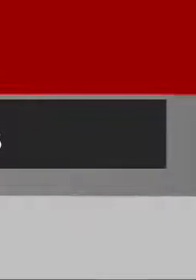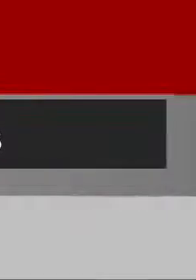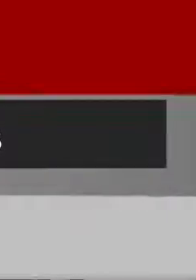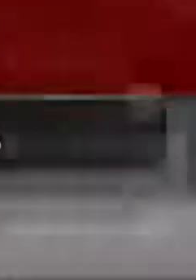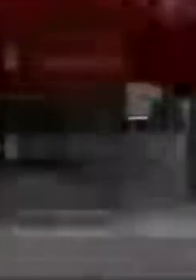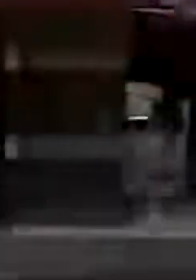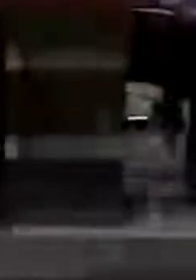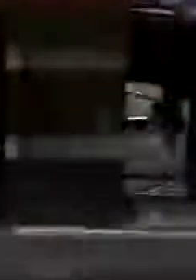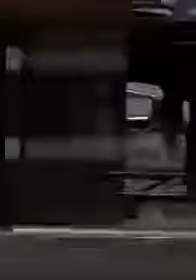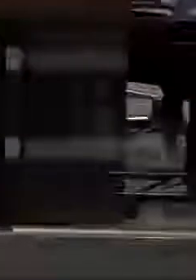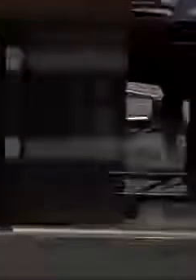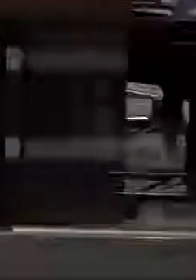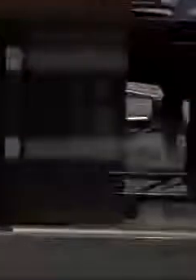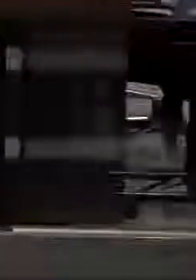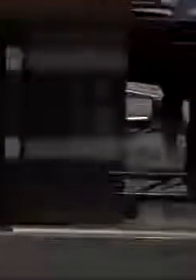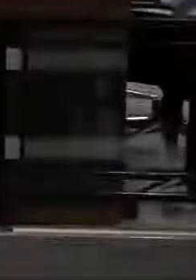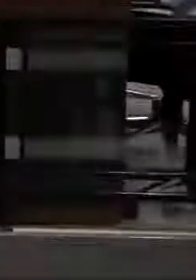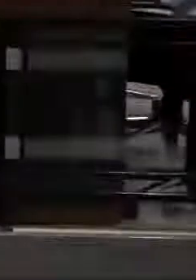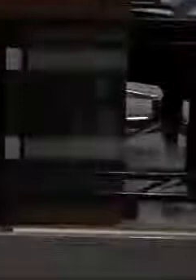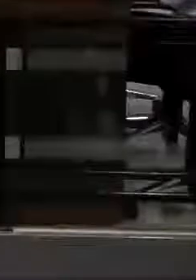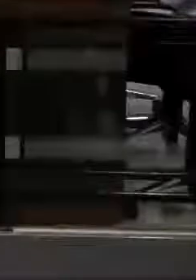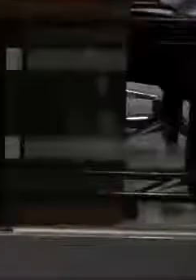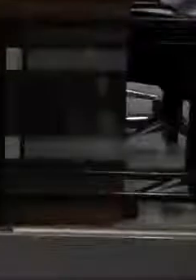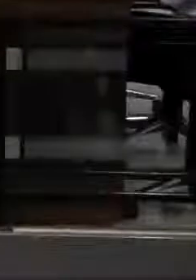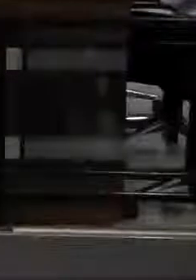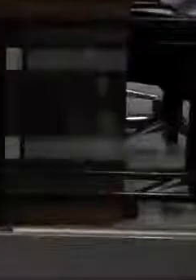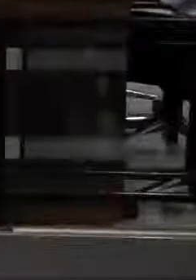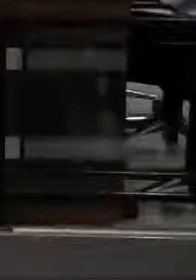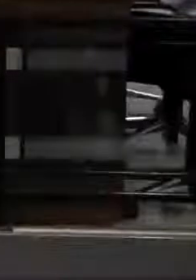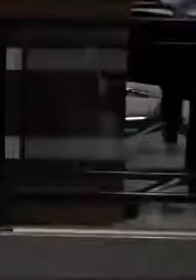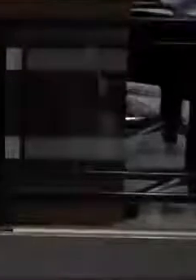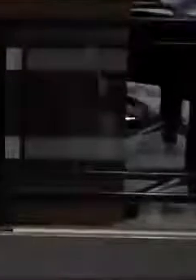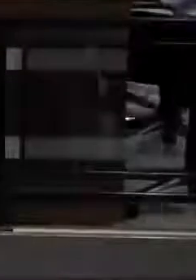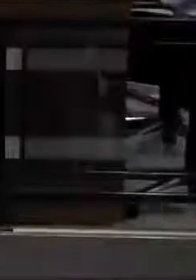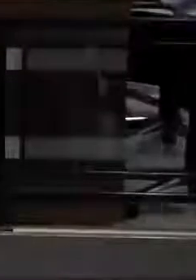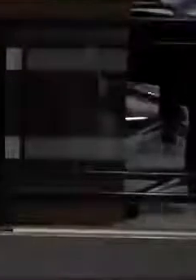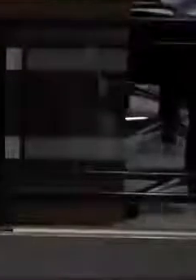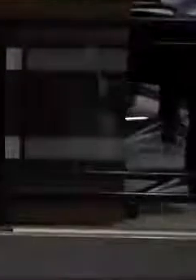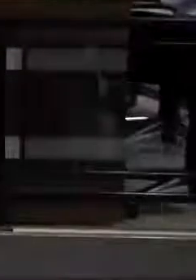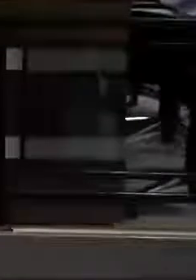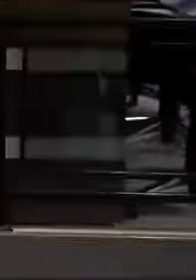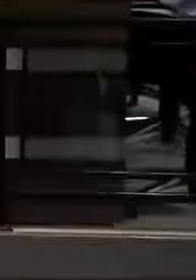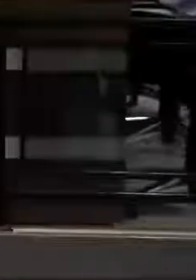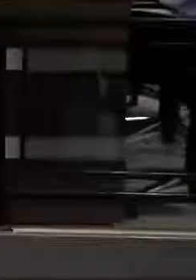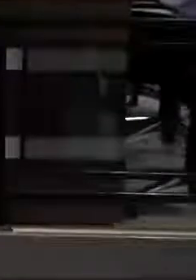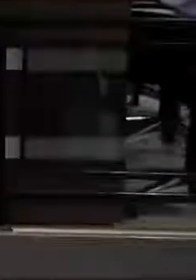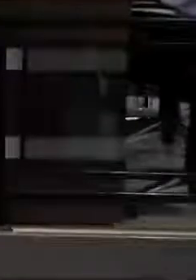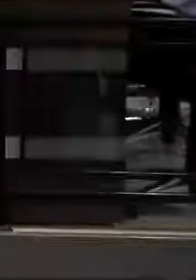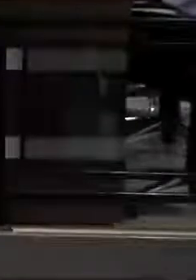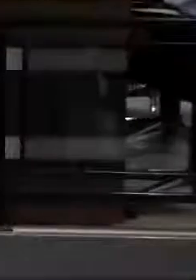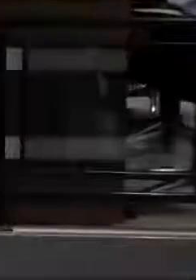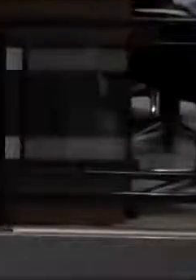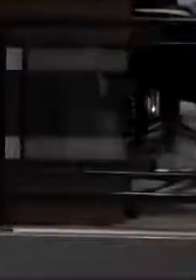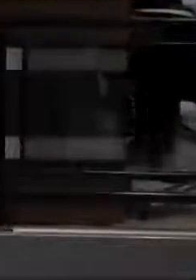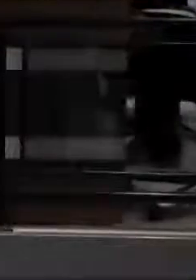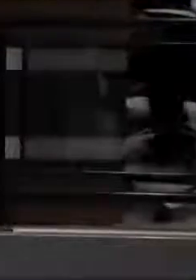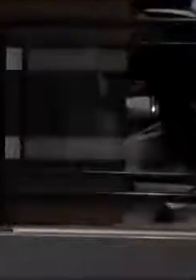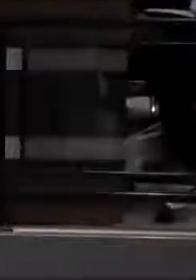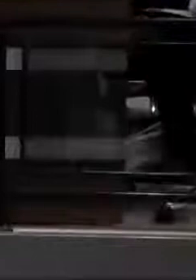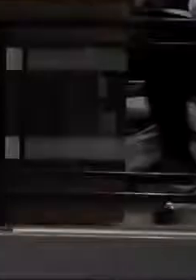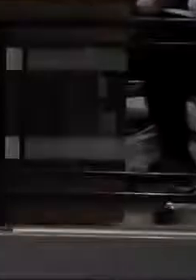De acordo com artigo 94 do Regimento Interno, convido a todos para ouvirem o hino nacional brasileiro.